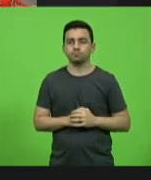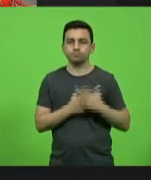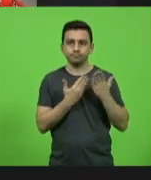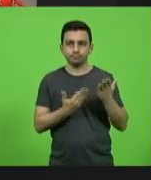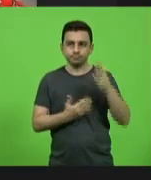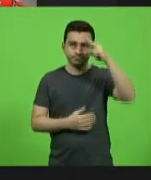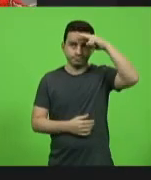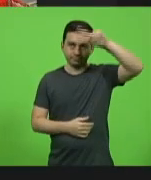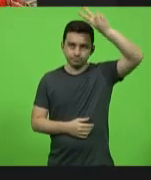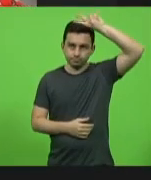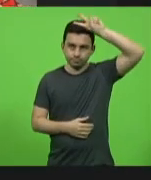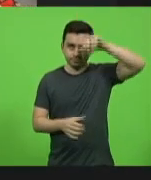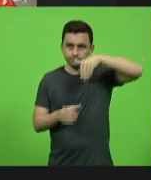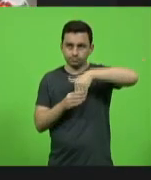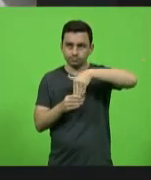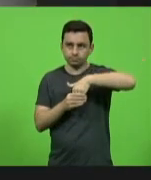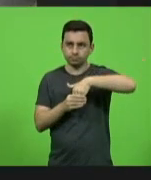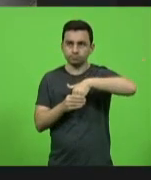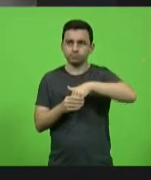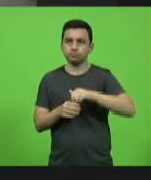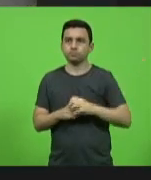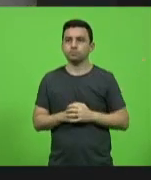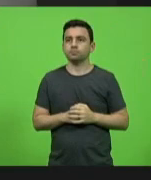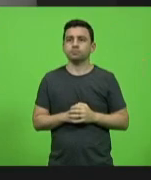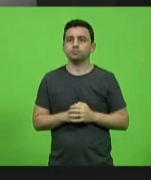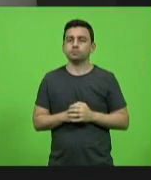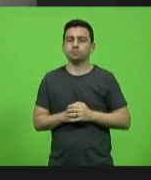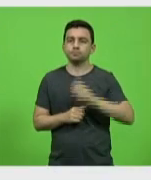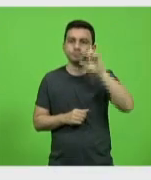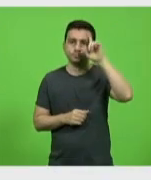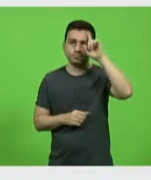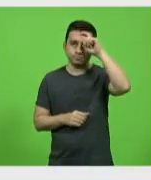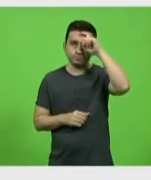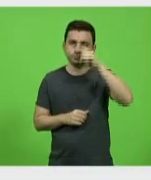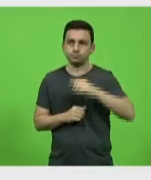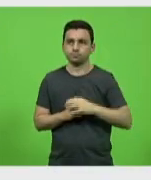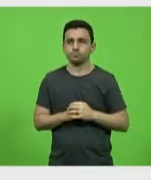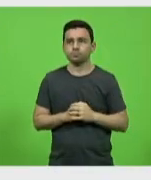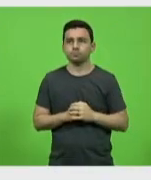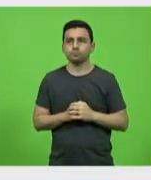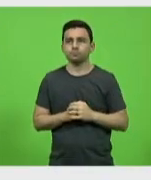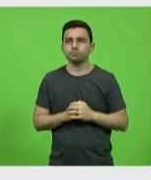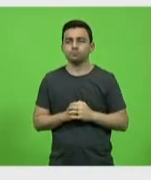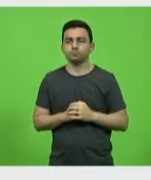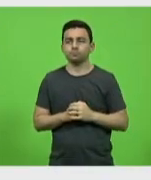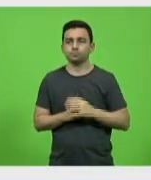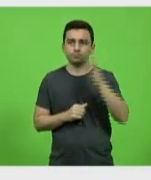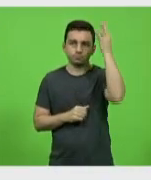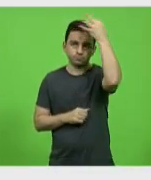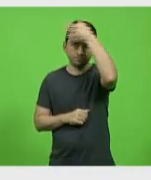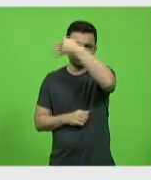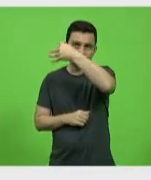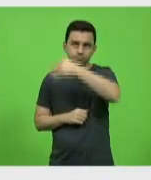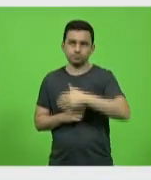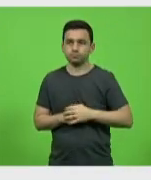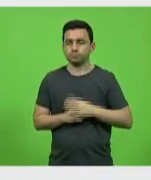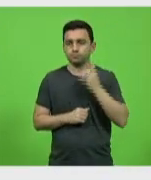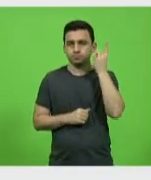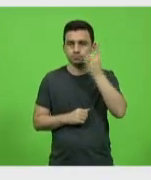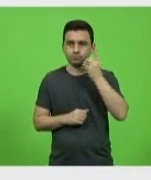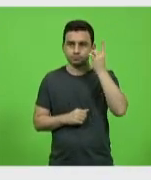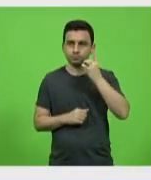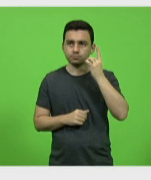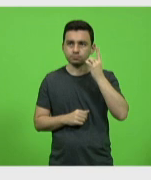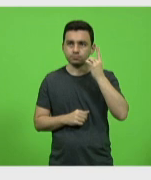Vicente Caro Preso vota no deputado Marcos Vieira, no deputado Fabiano da Luz, no deputado